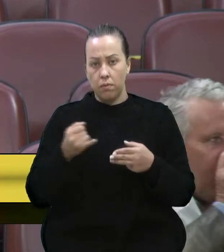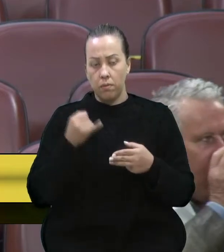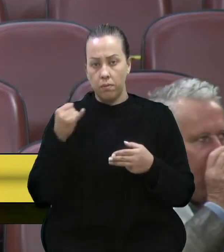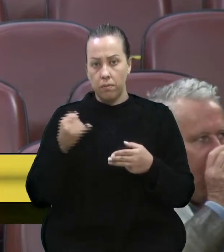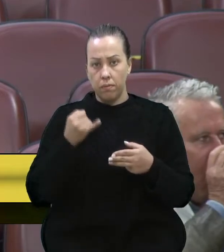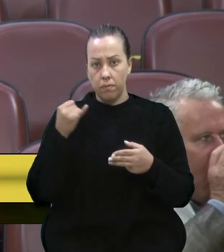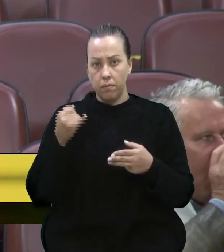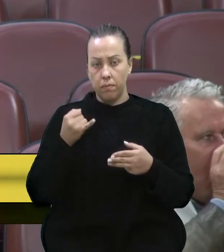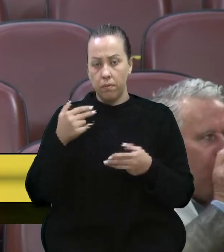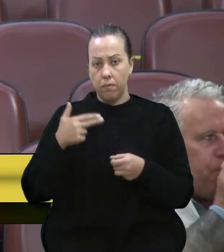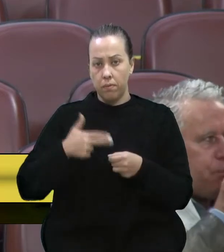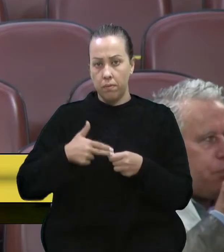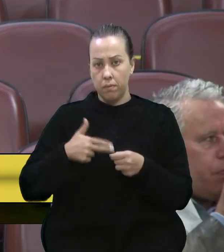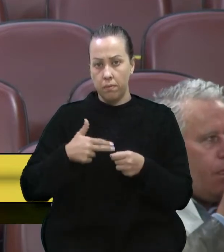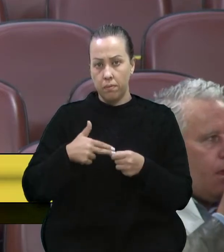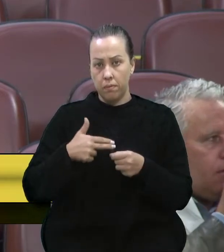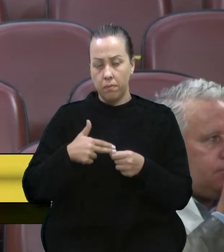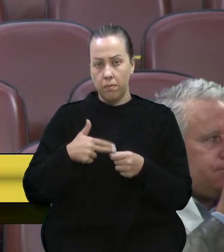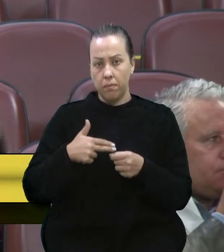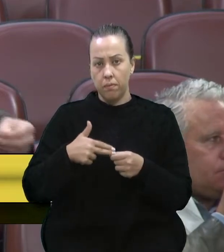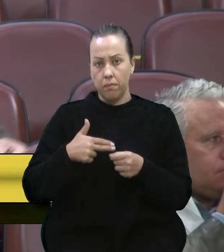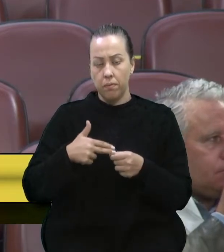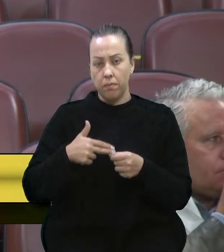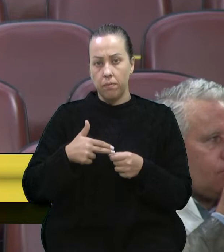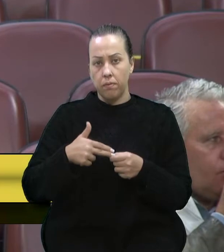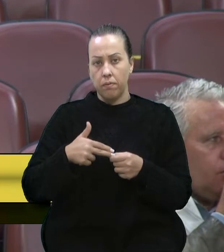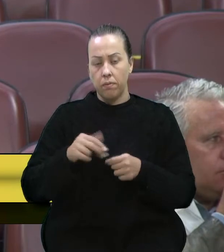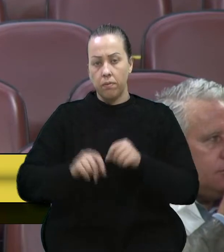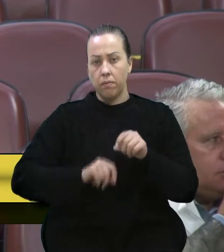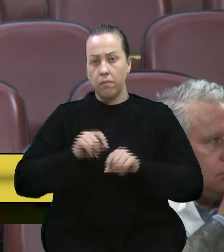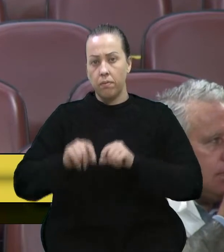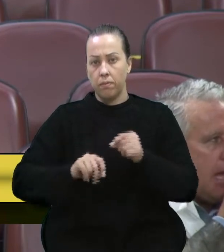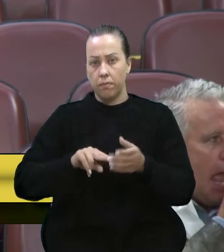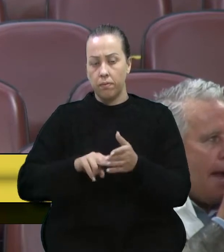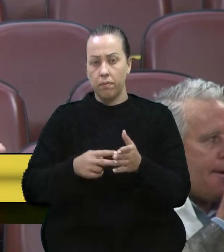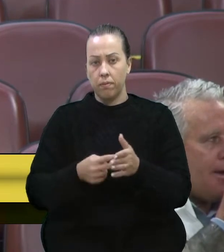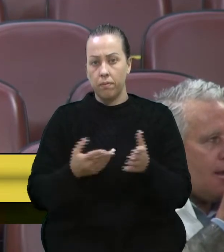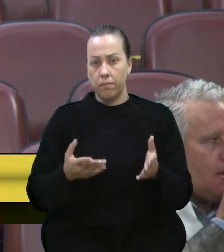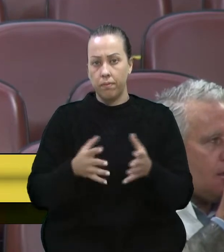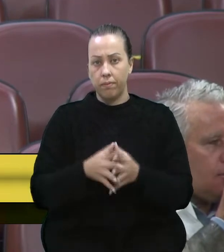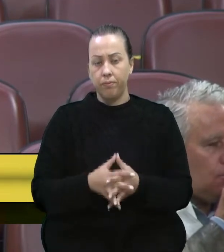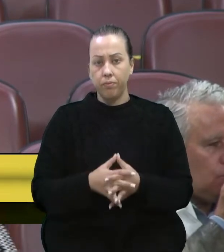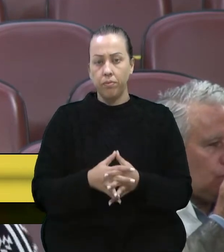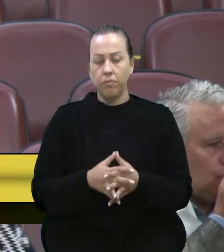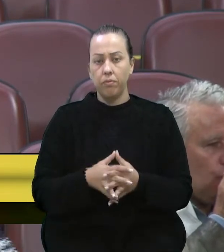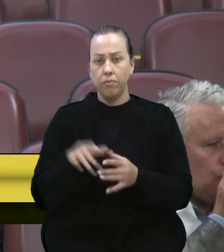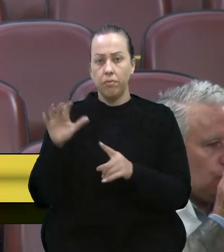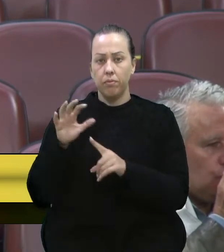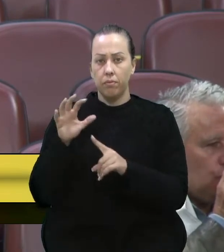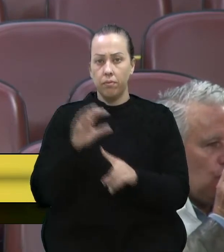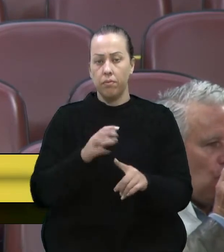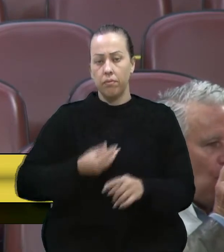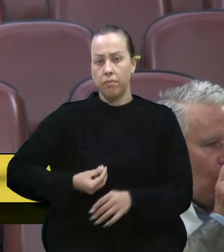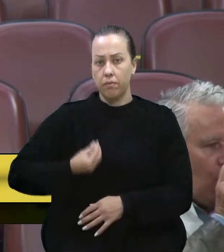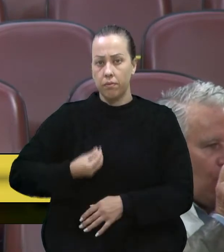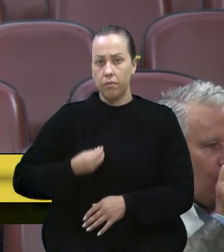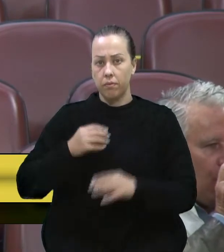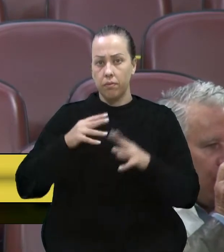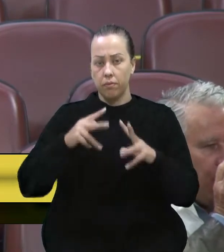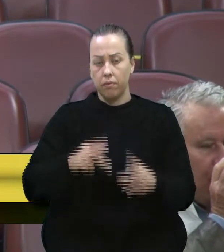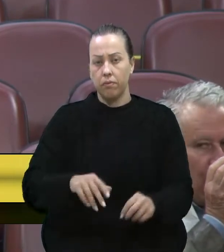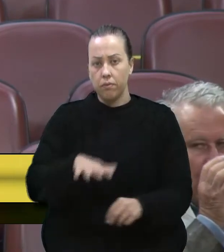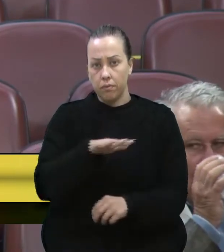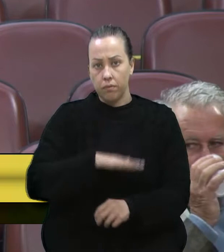O combustível, ele capilariza influências na nossa vida, em todos os setores.